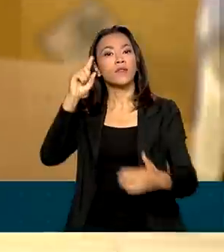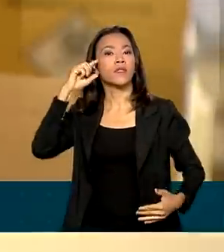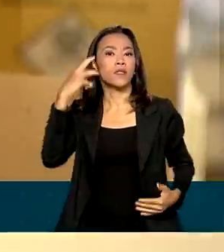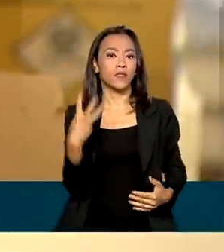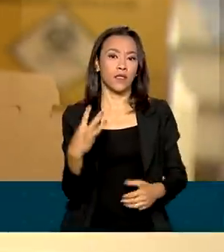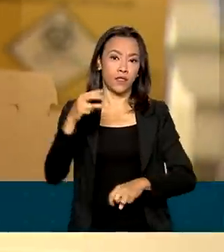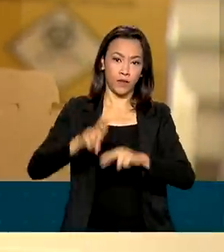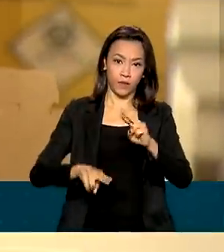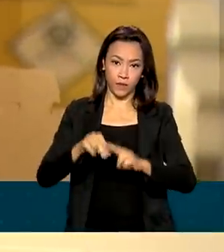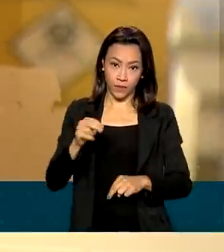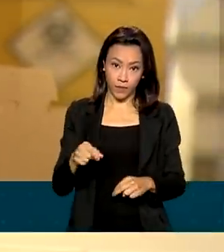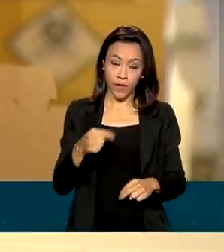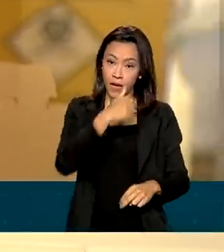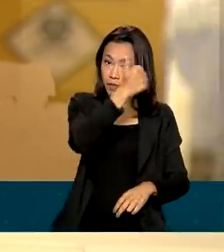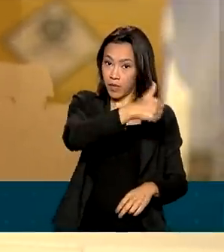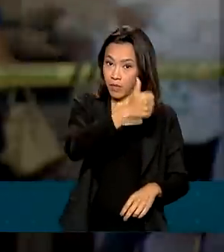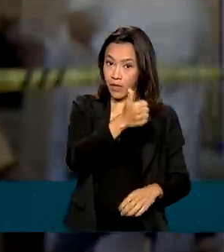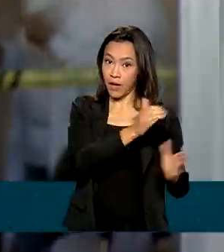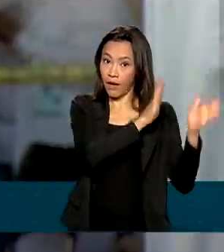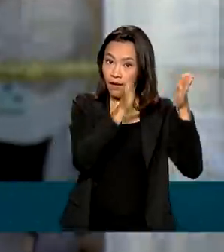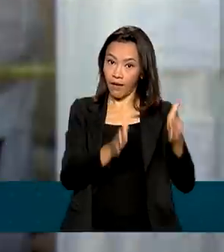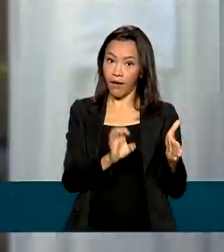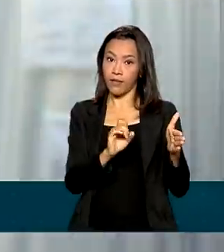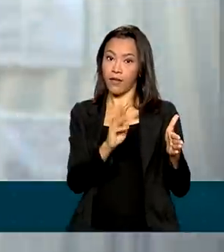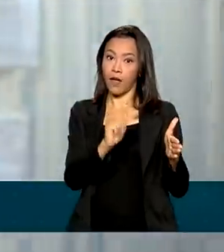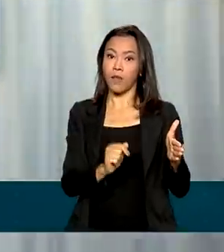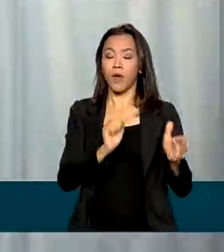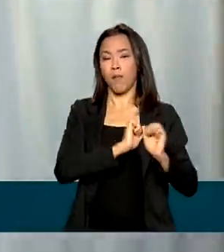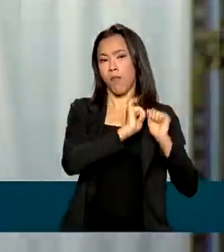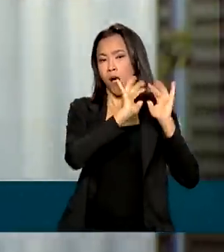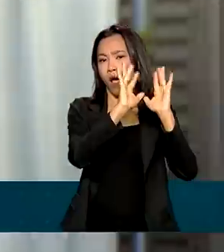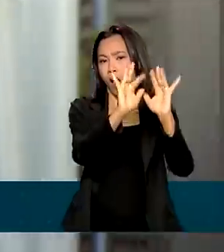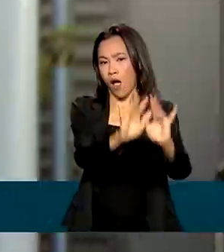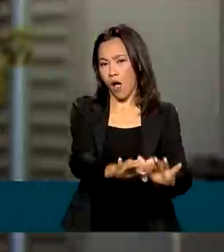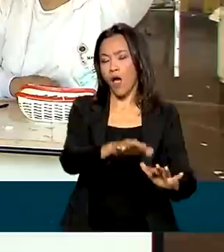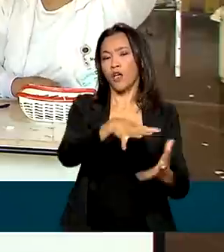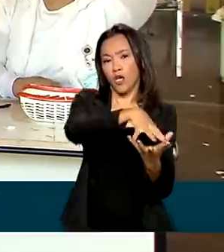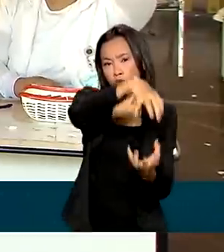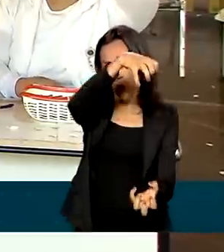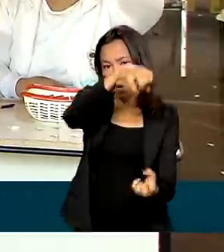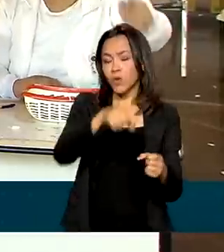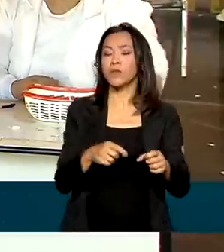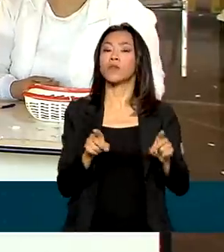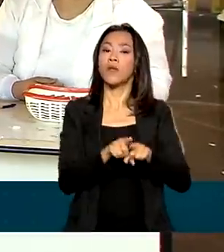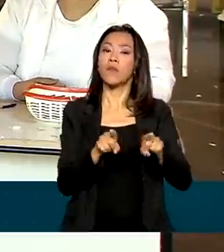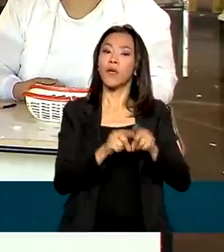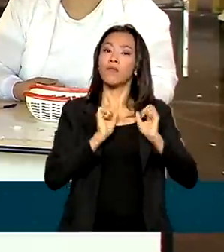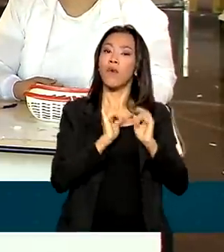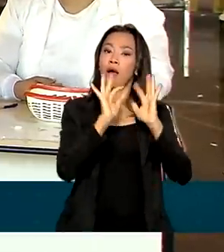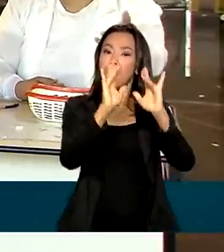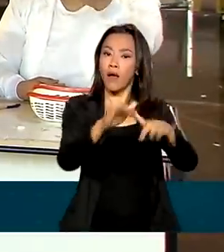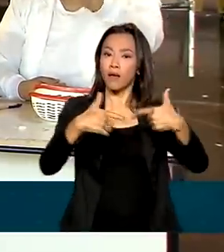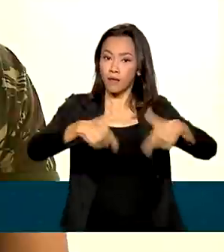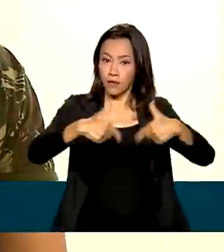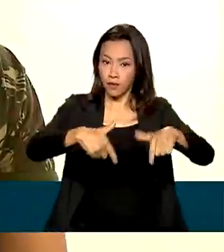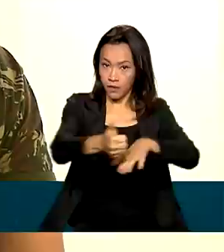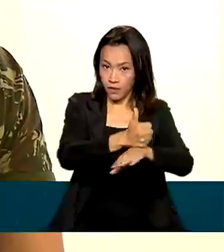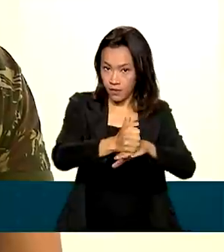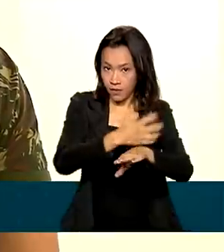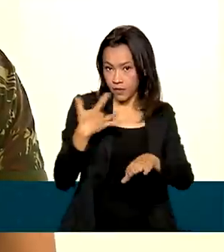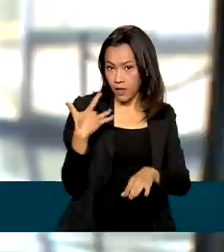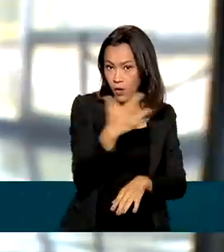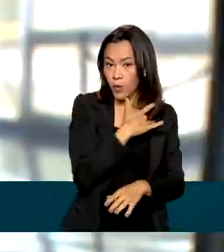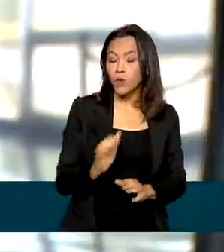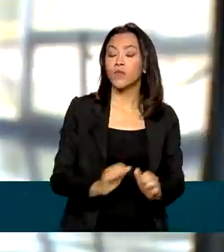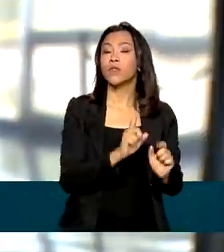etapa, né, devem ir aos postos idosos com 60 anos ou mais e trabalhadores de saúde. E na segunda etapa, crianças de